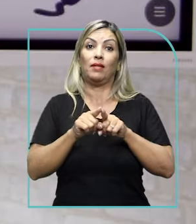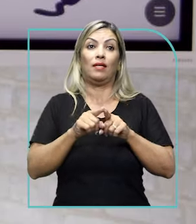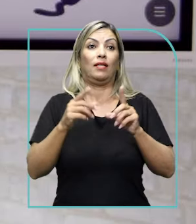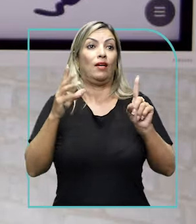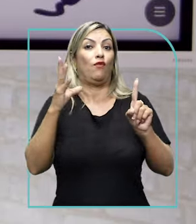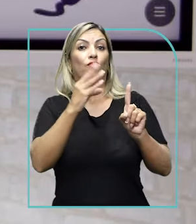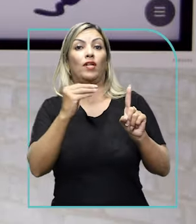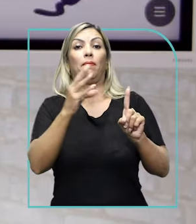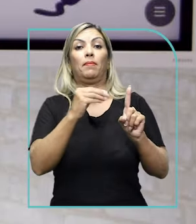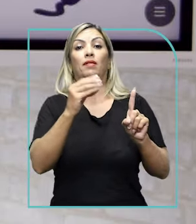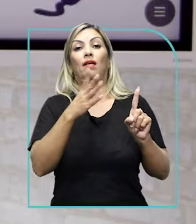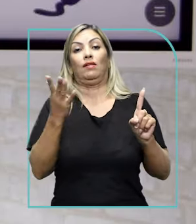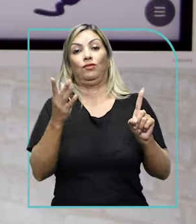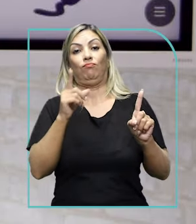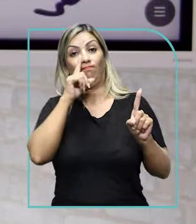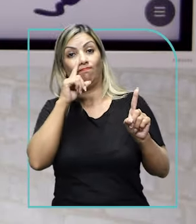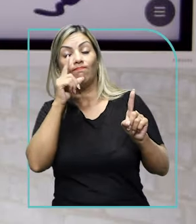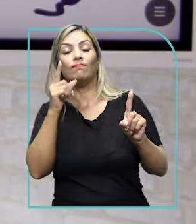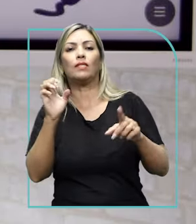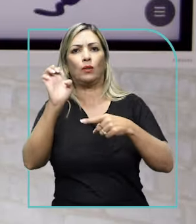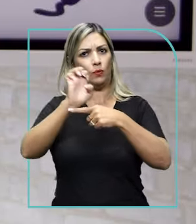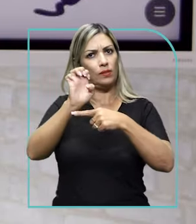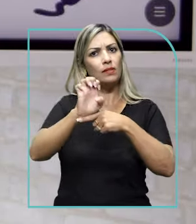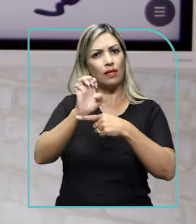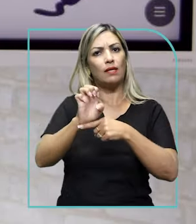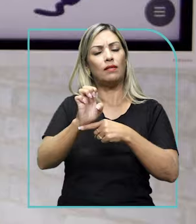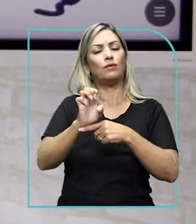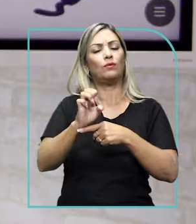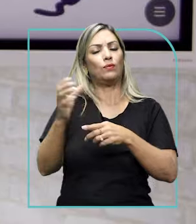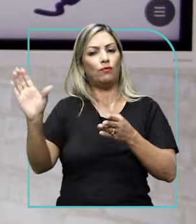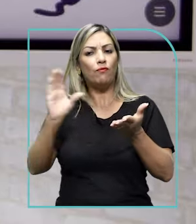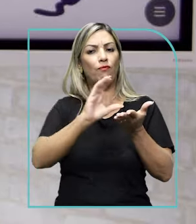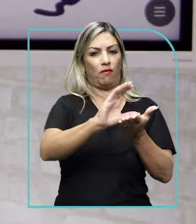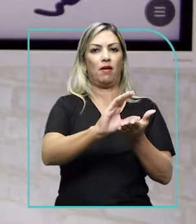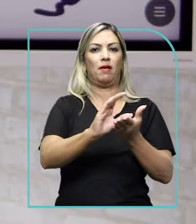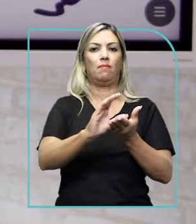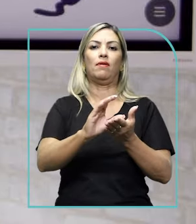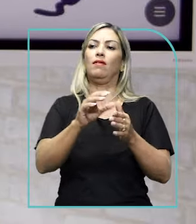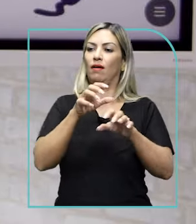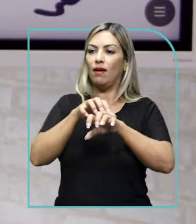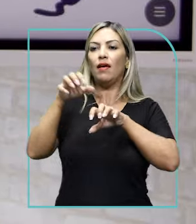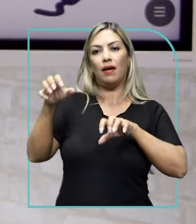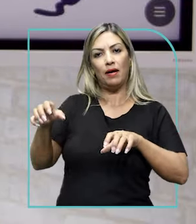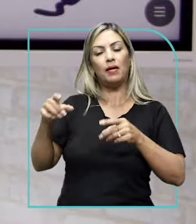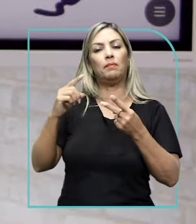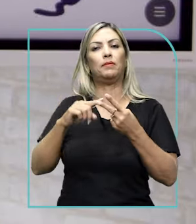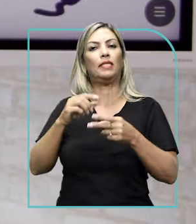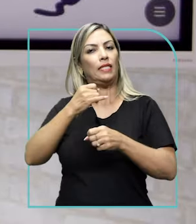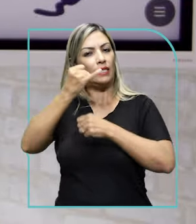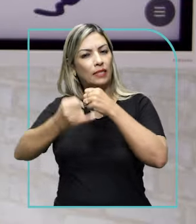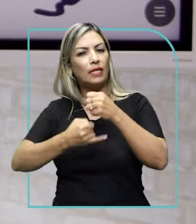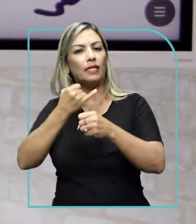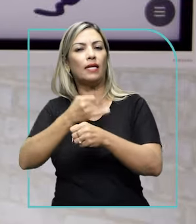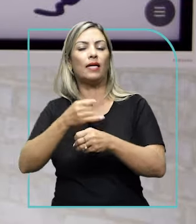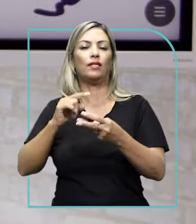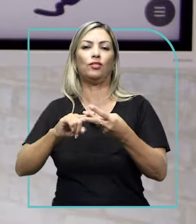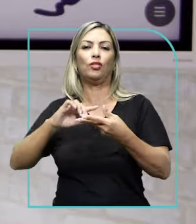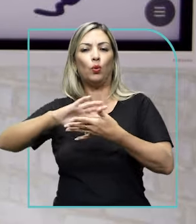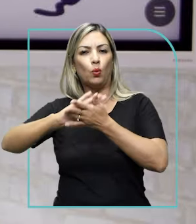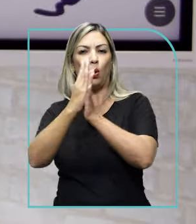vulnerabilidade. Então, o Estado começa a investir nesses programas, mas também em internet, em